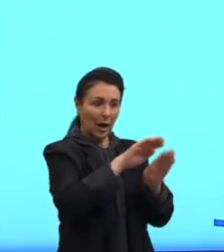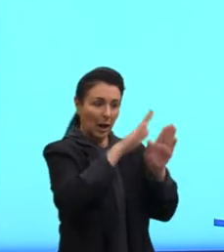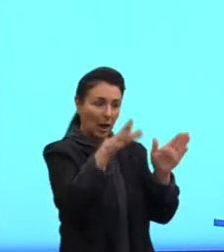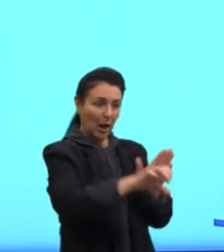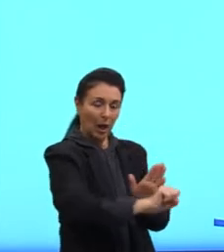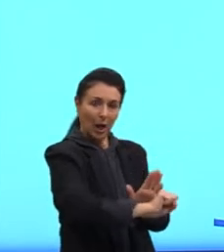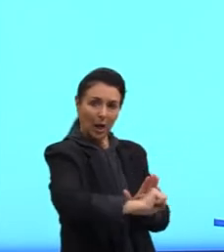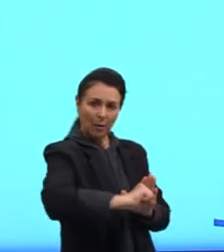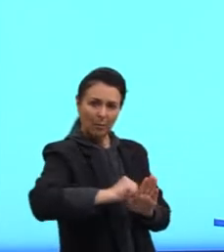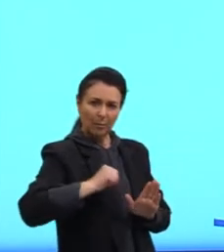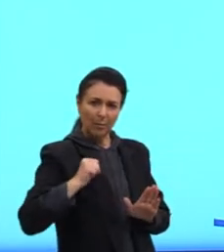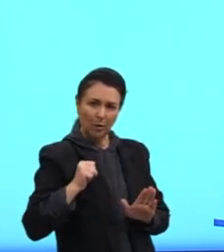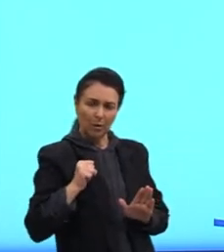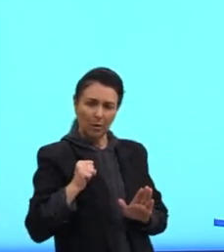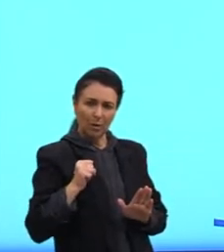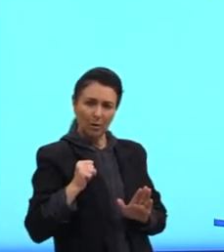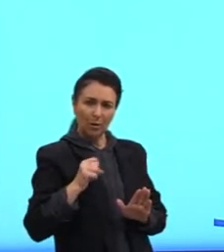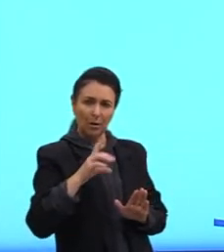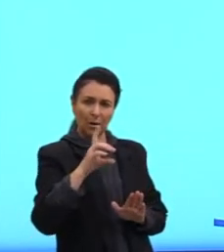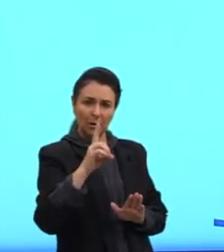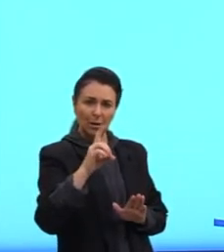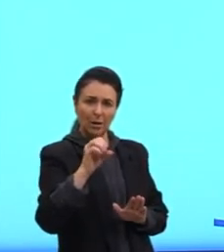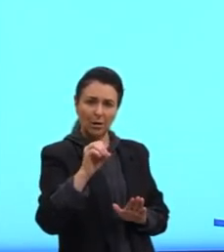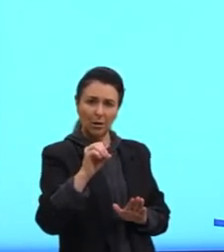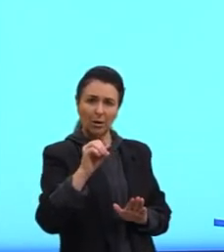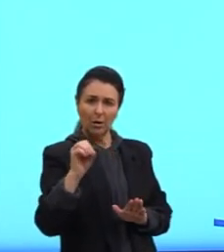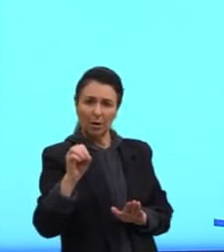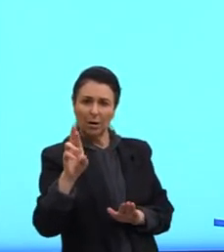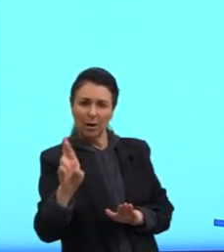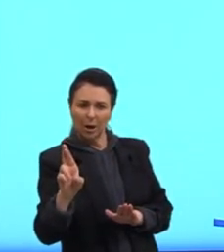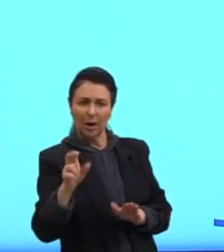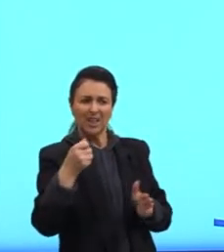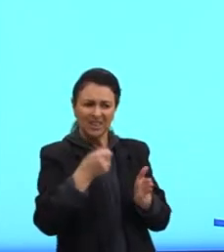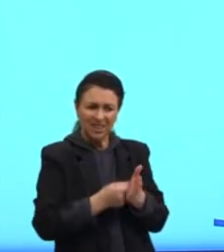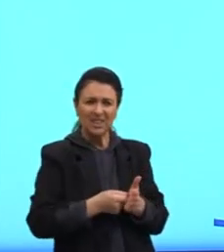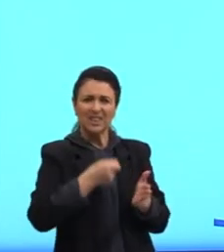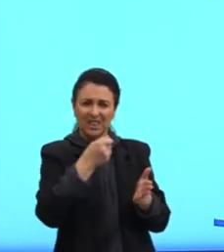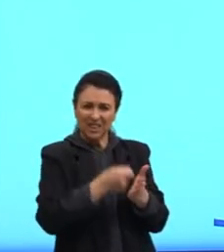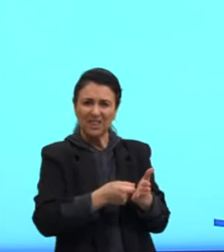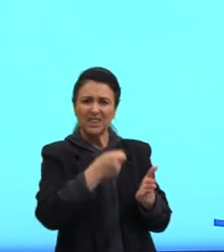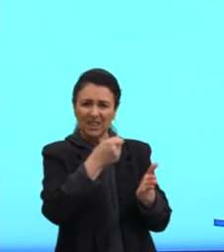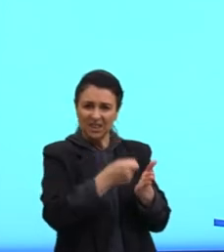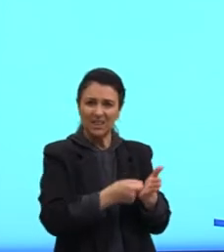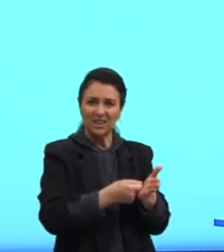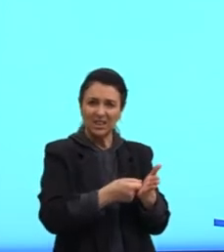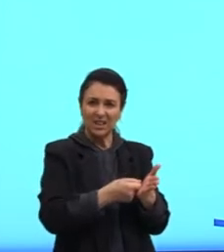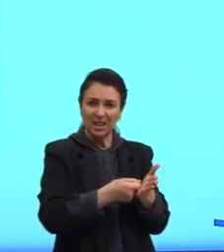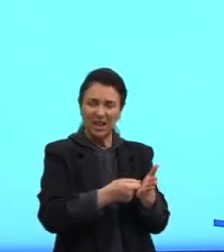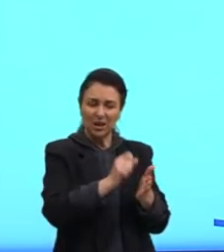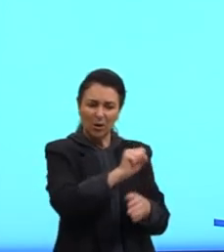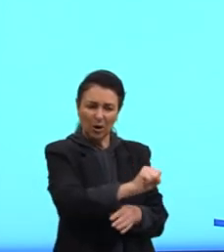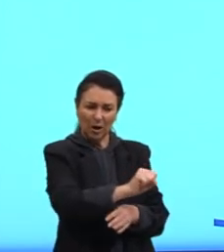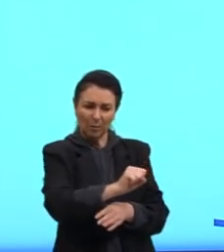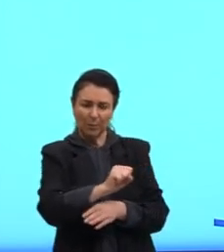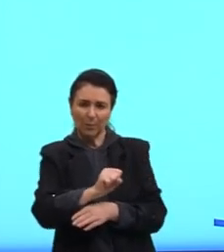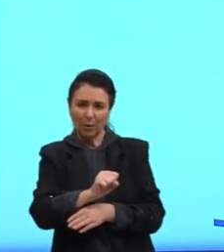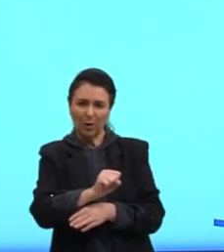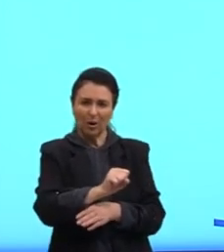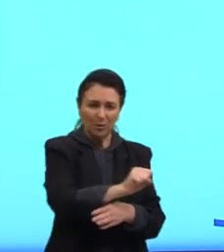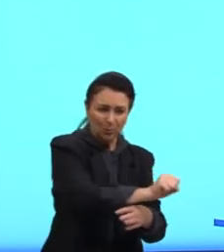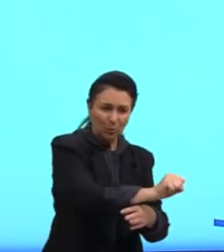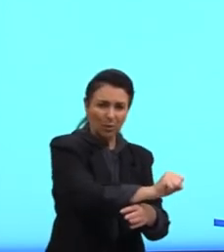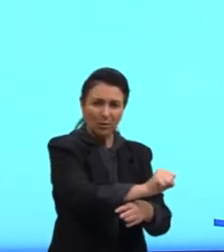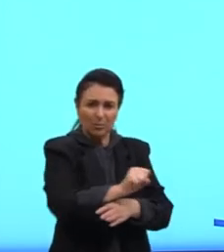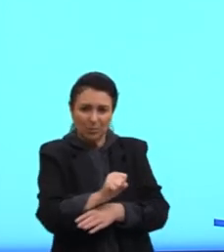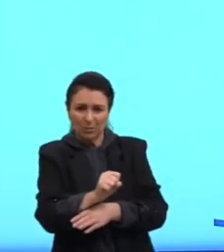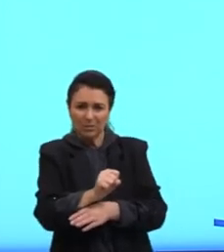Door. Porta. D-O-O-R. Ele faz várias tentativas. Então, ele fica chateado.